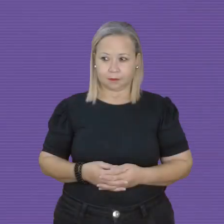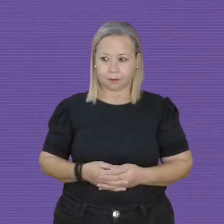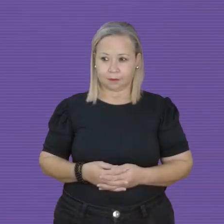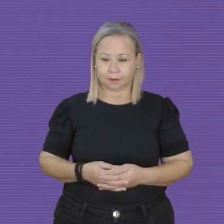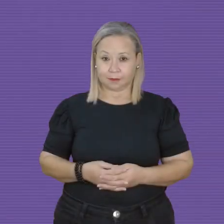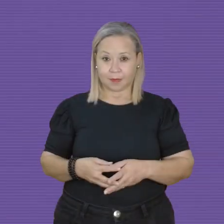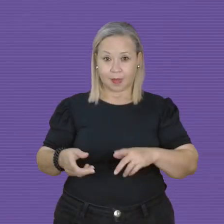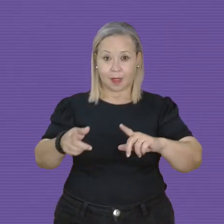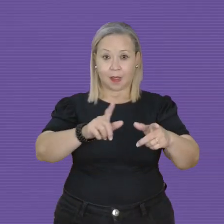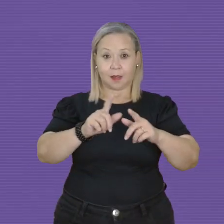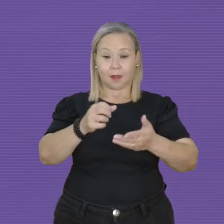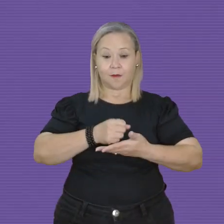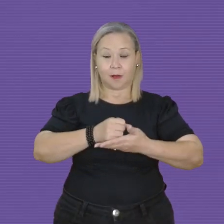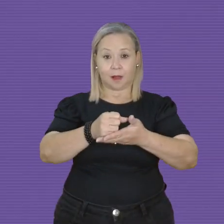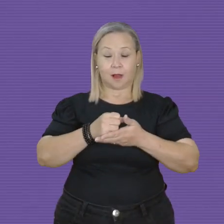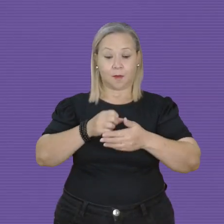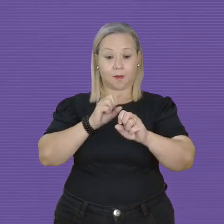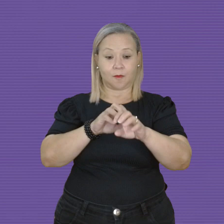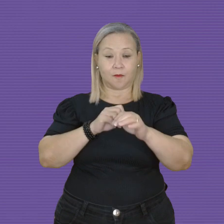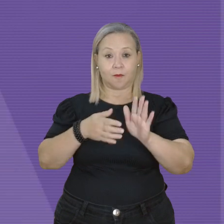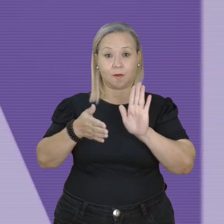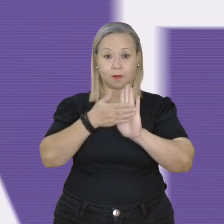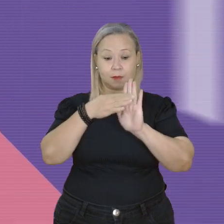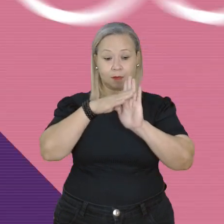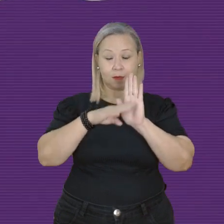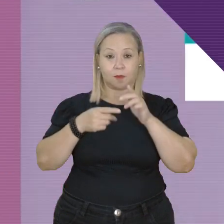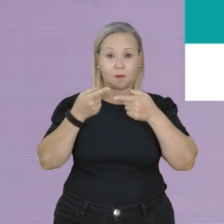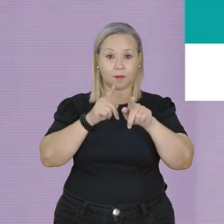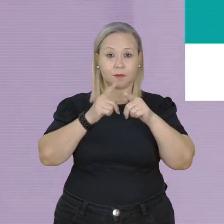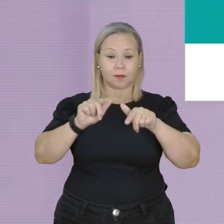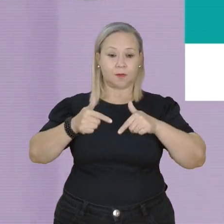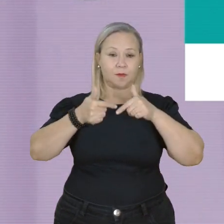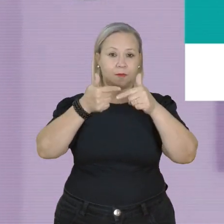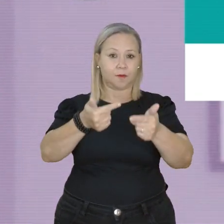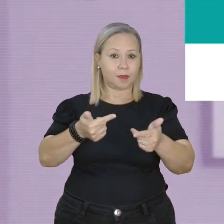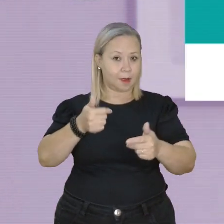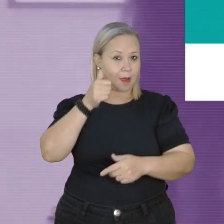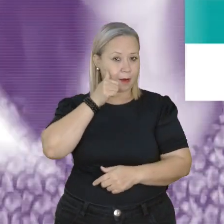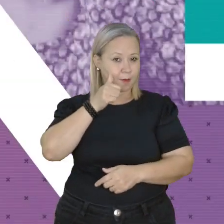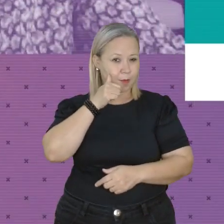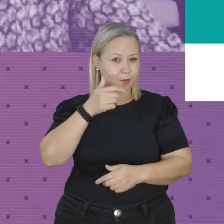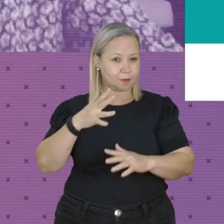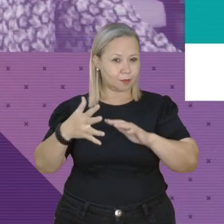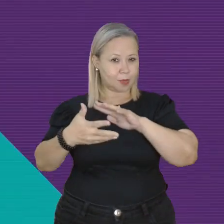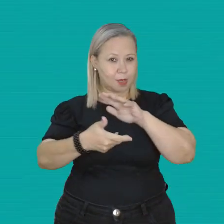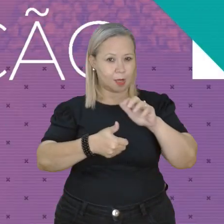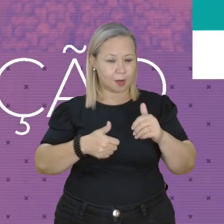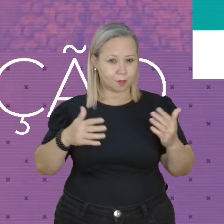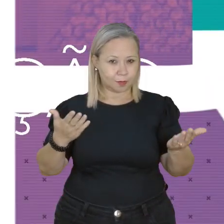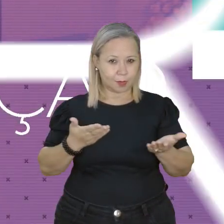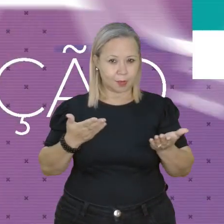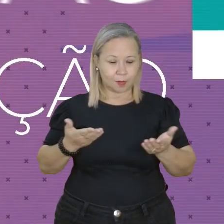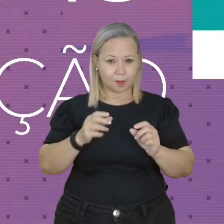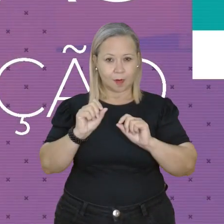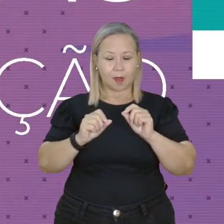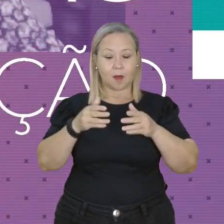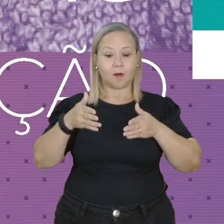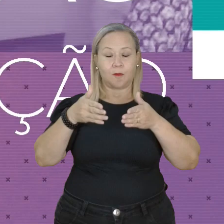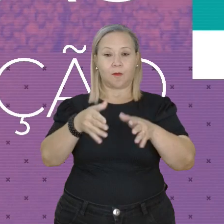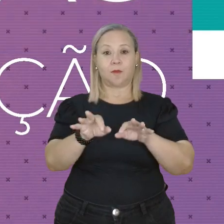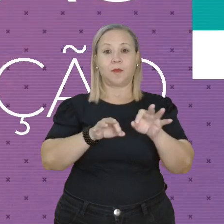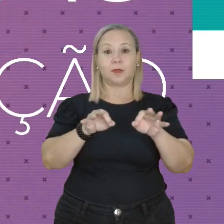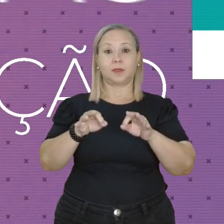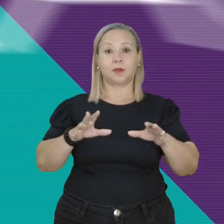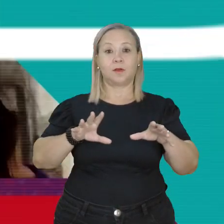O TV Elas por Elas Formação coloca em pauta os desafios enfrentados pelo gênero feminino no mundo contemporâneo, com foco na preparação e